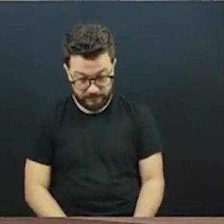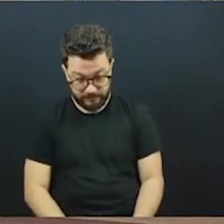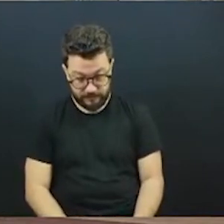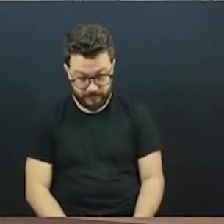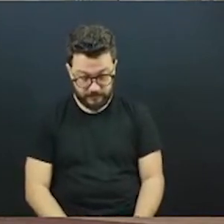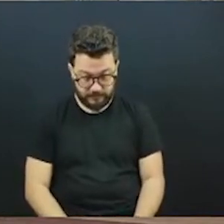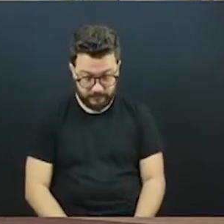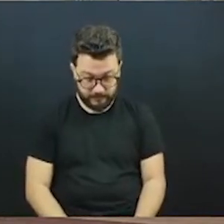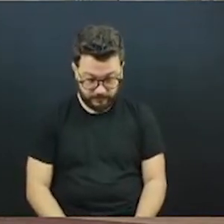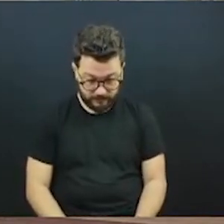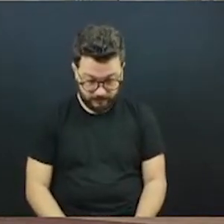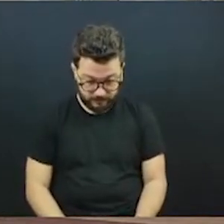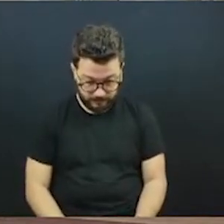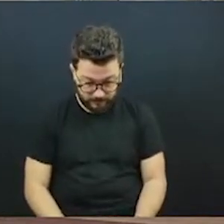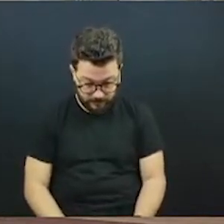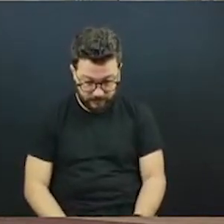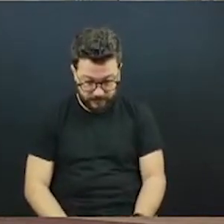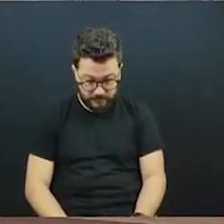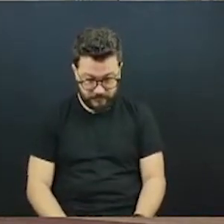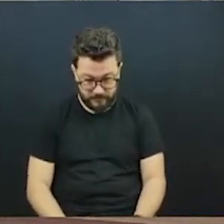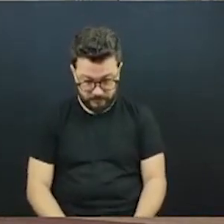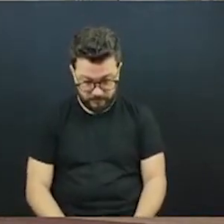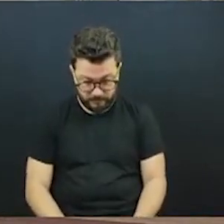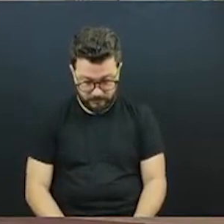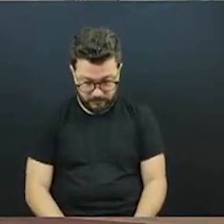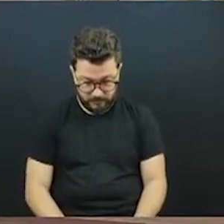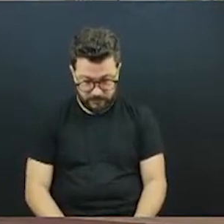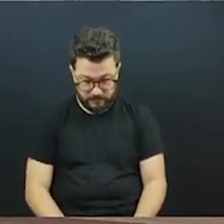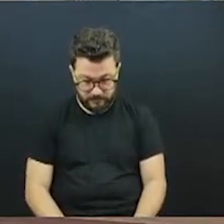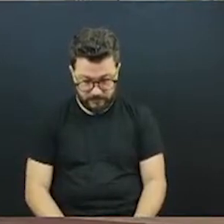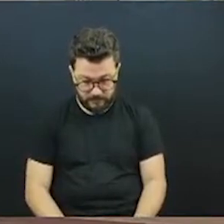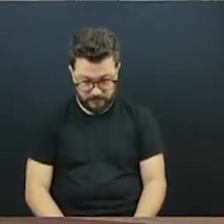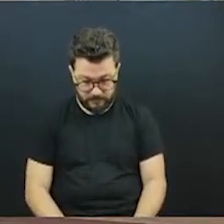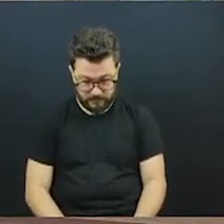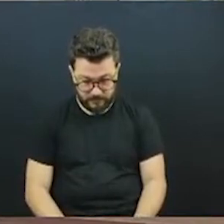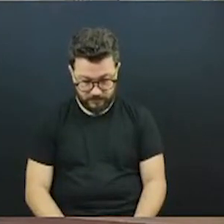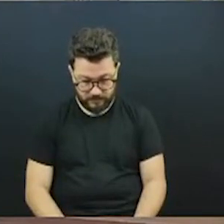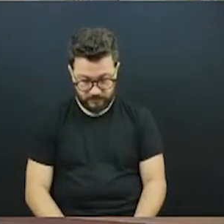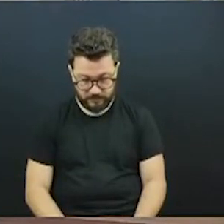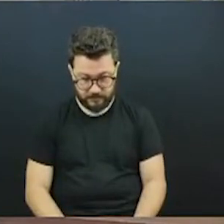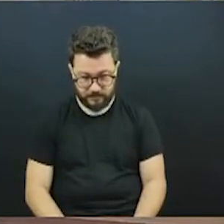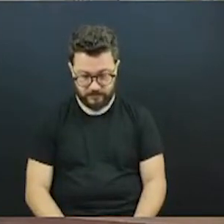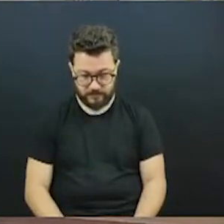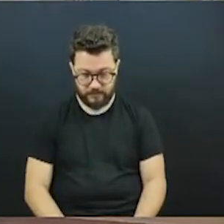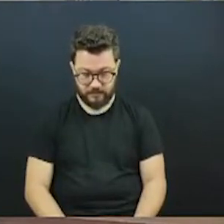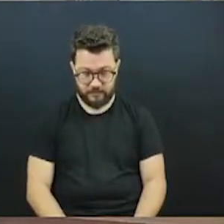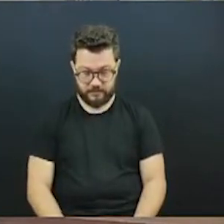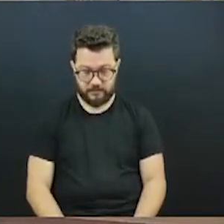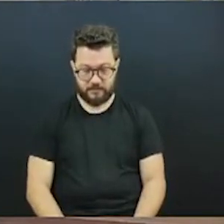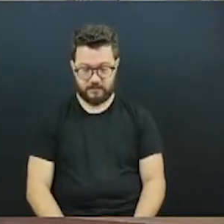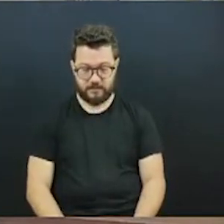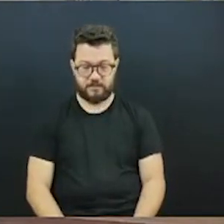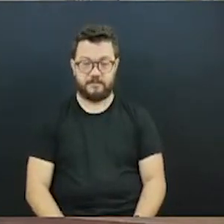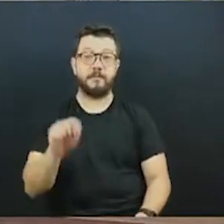tarifa mais cara do Brasil. mais um título para a nossa cidade, a melhor, a cidade mais inteligente,